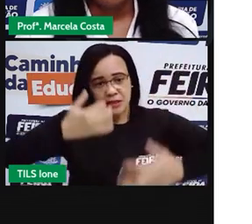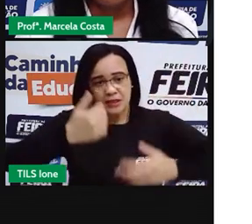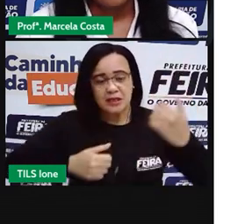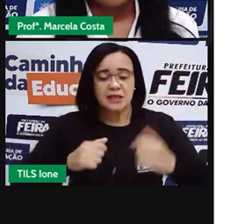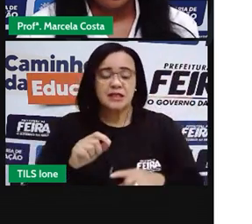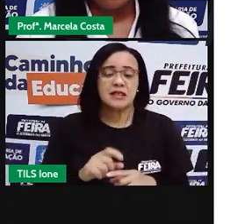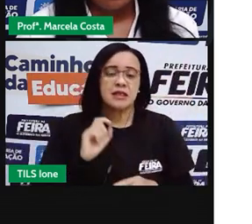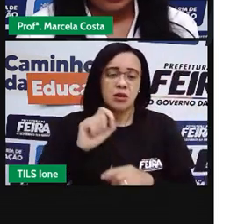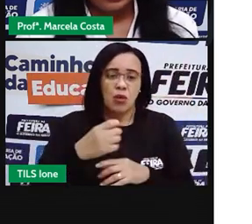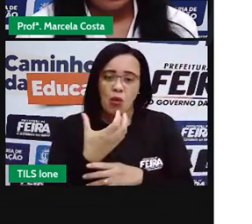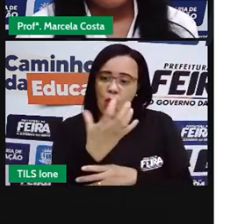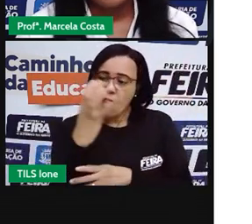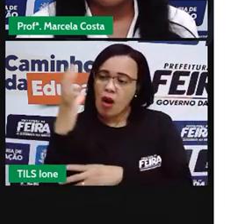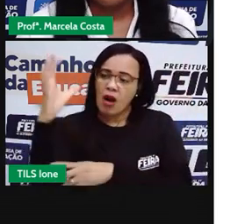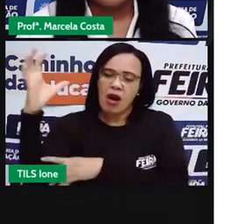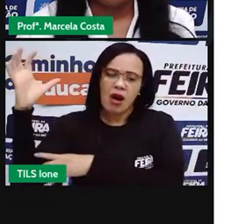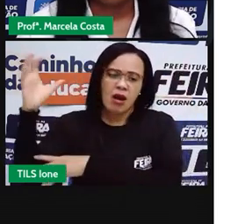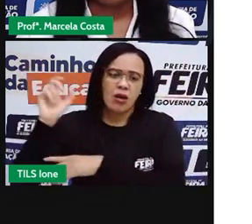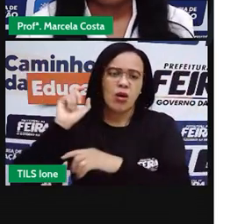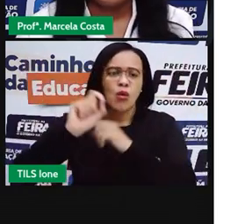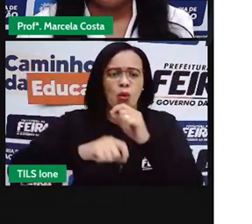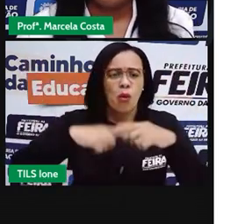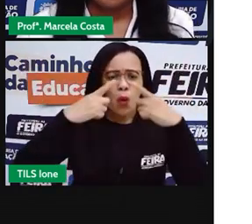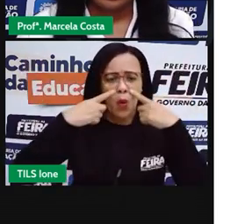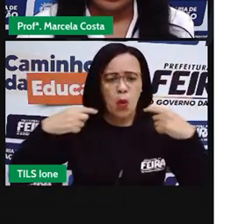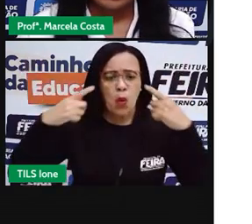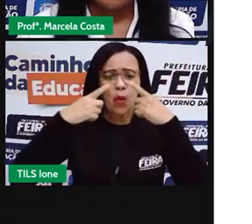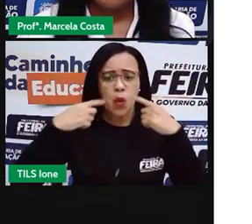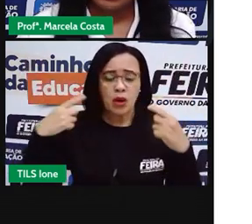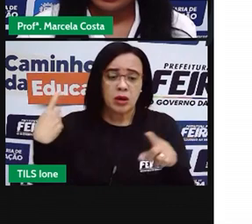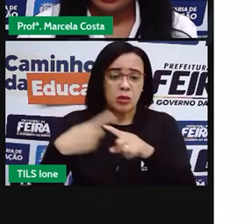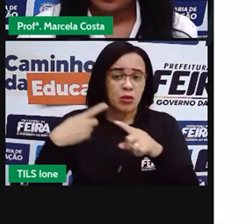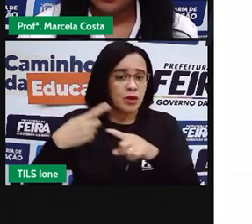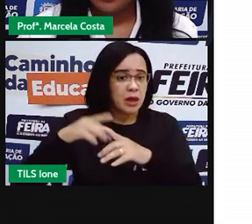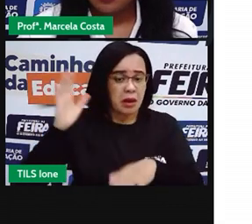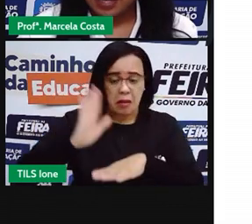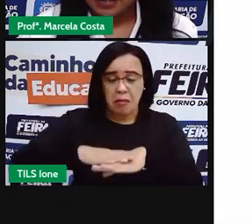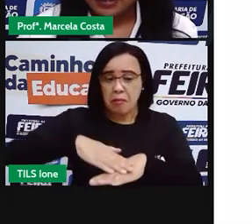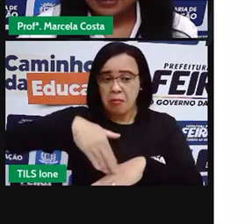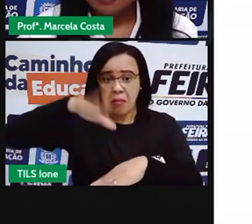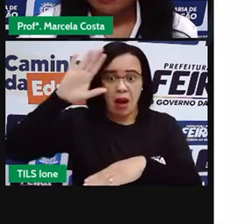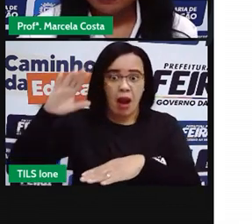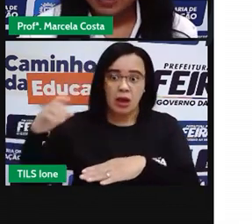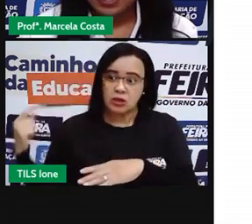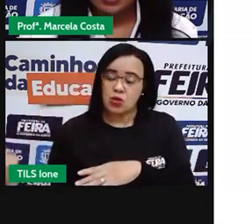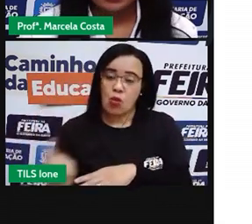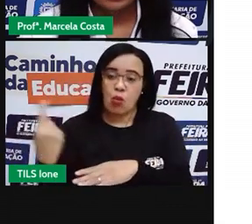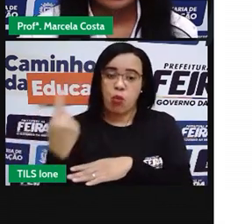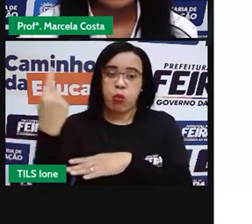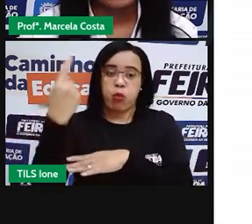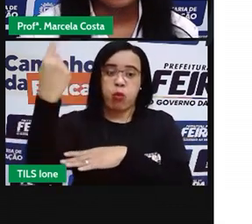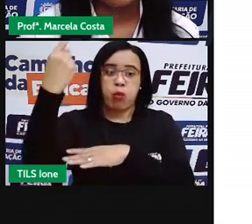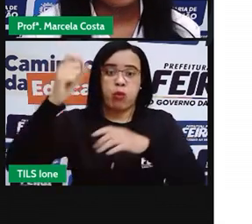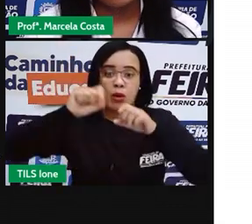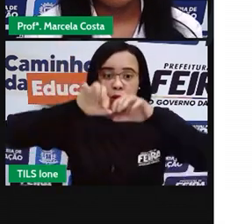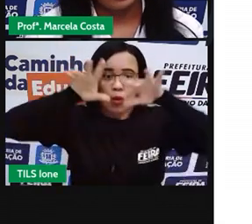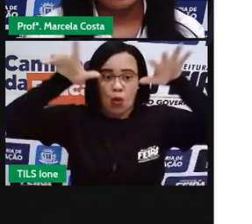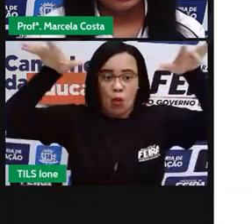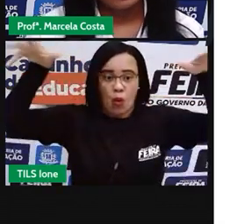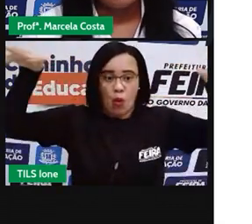chorona, que é a maior árvore que é vista lá na Avenida Getúlio Vargas. Ela é assim